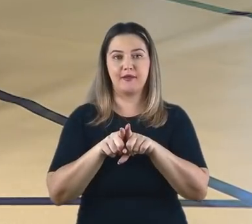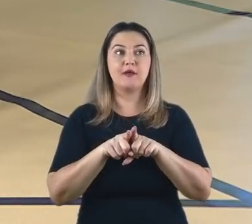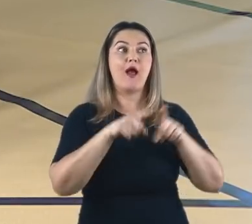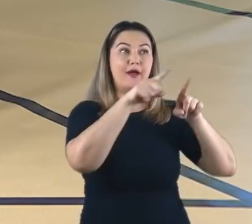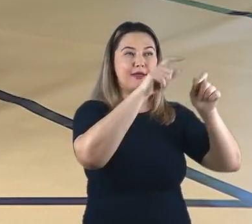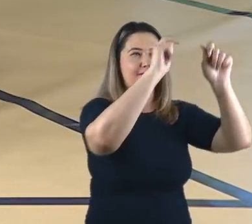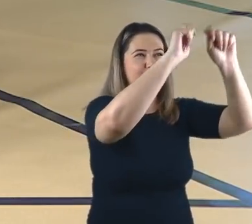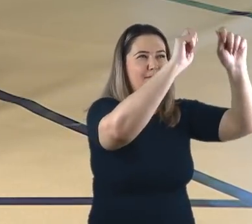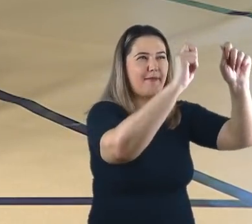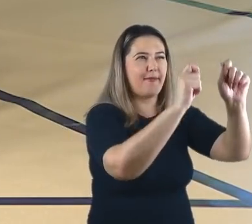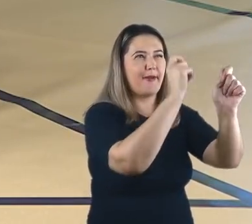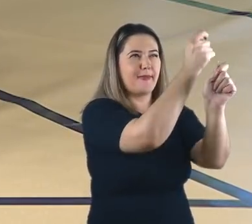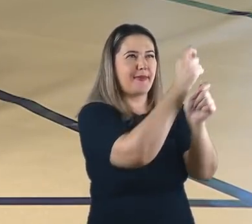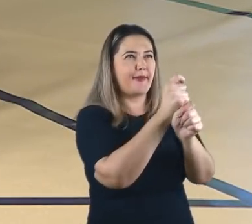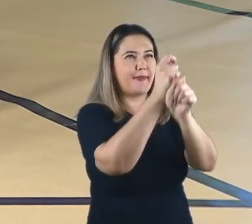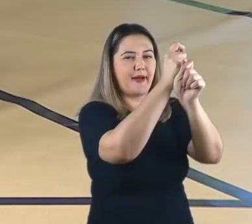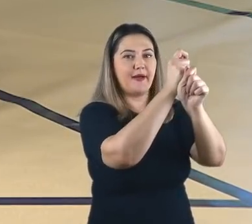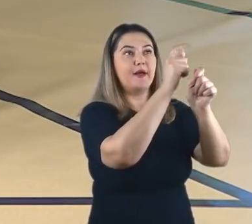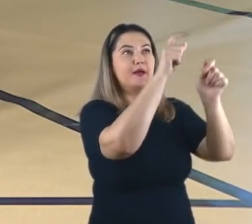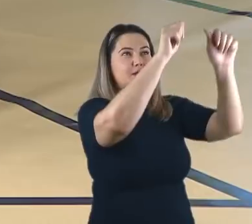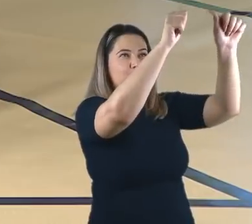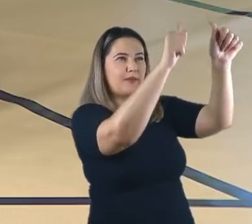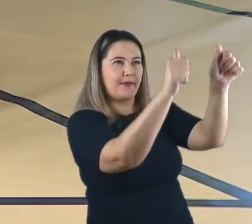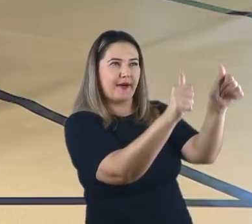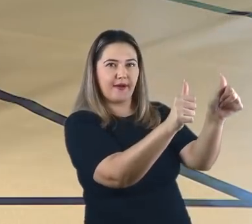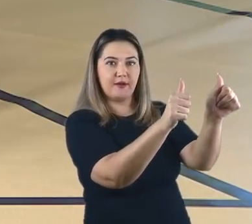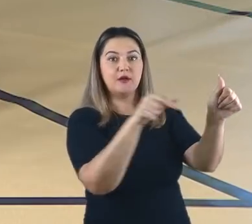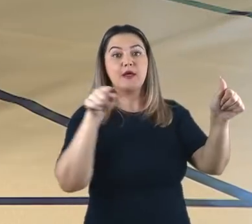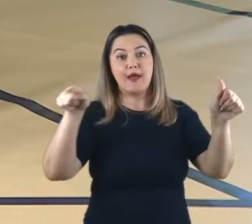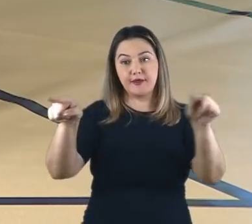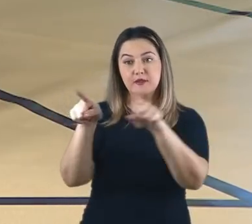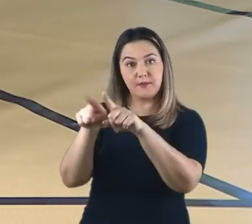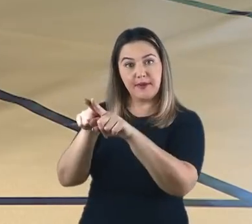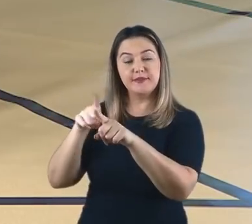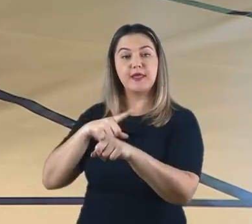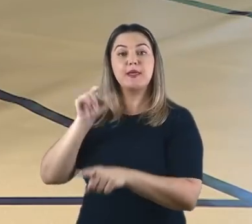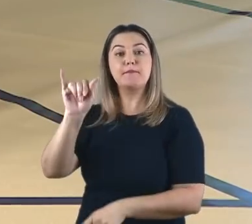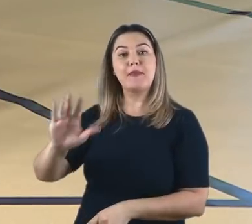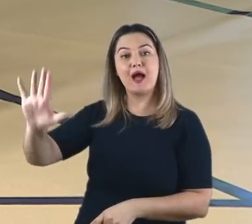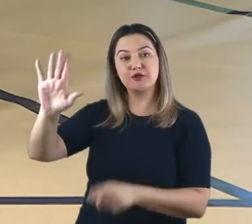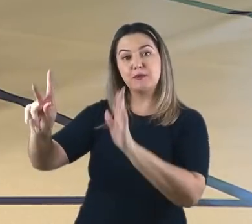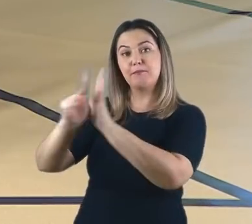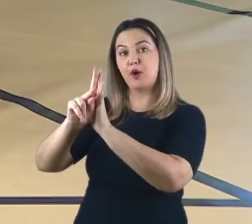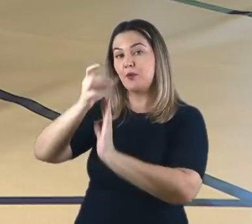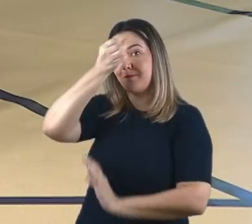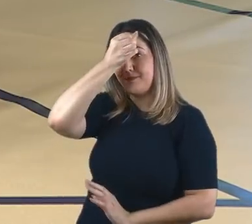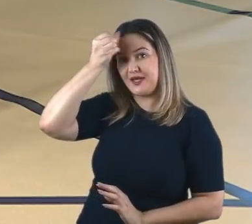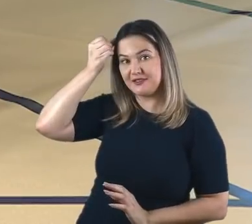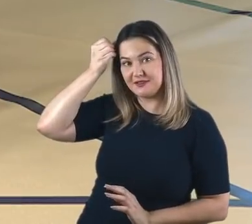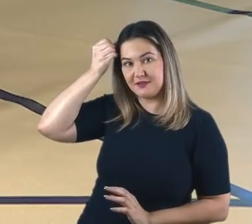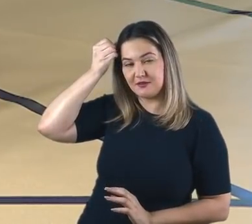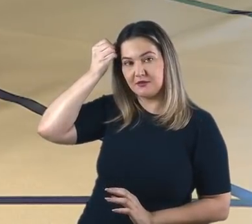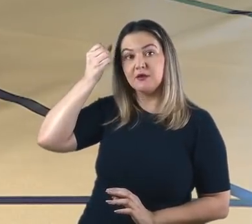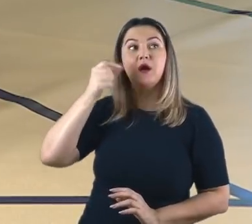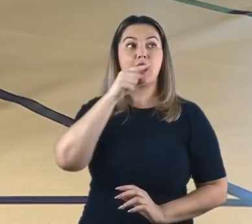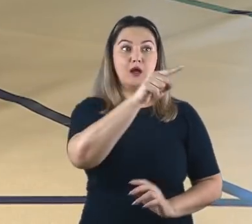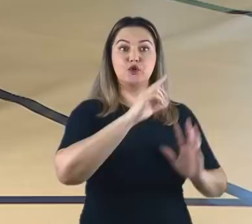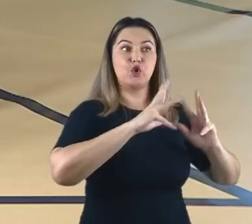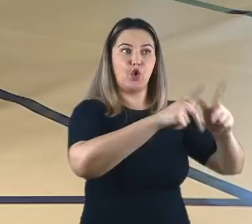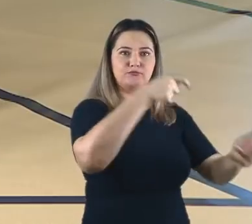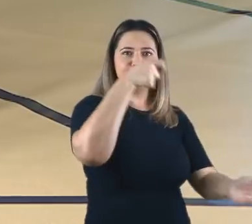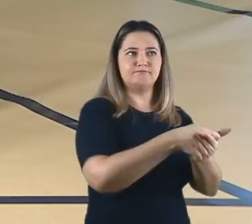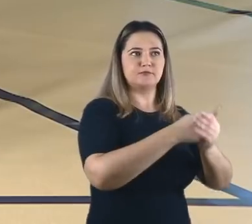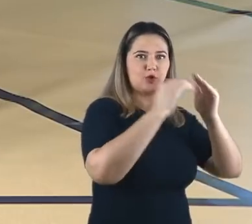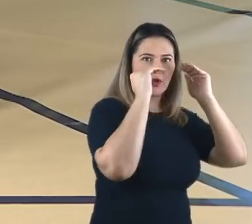e ambos fazem referência ao número 6 em relação a esta imagem. Aliás, no Apocalipse 13, verso 18,